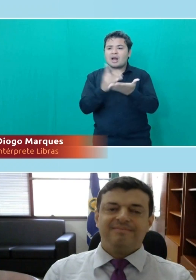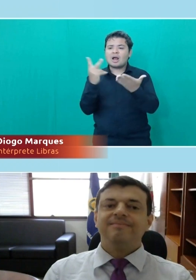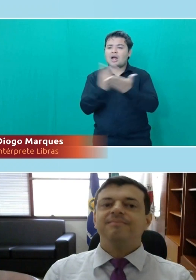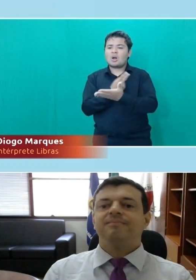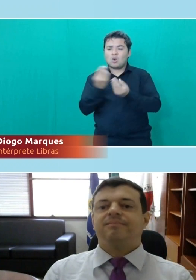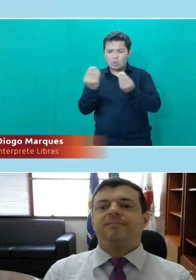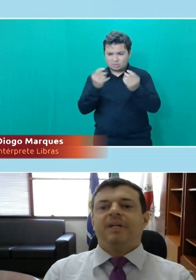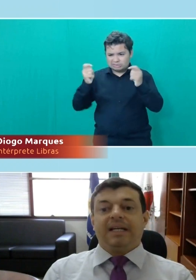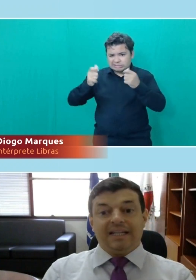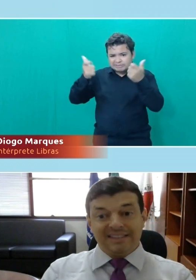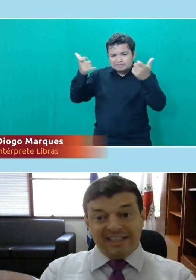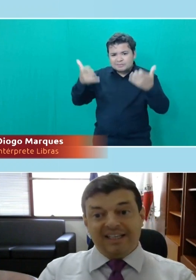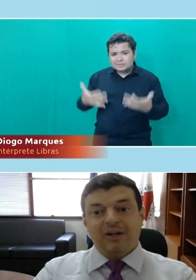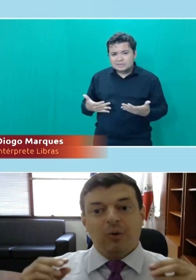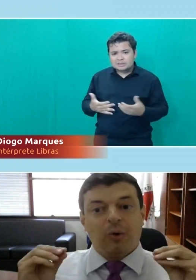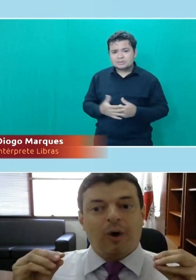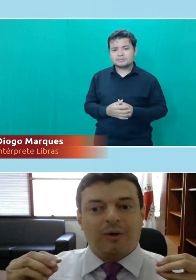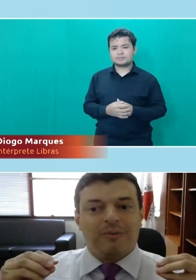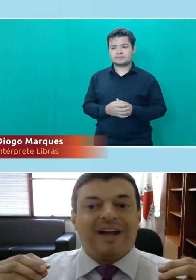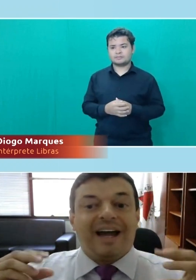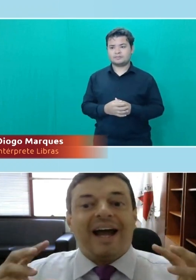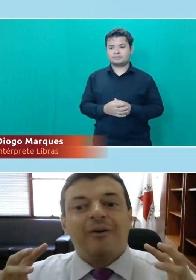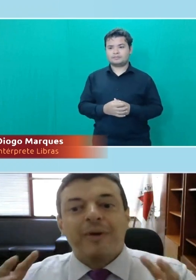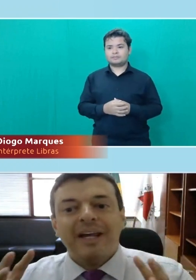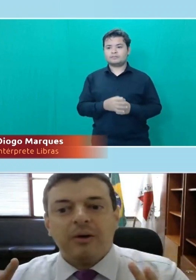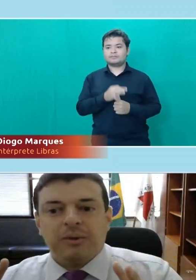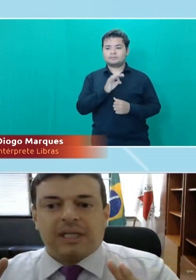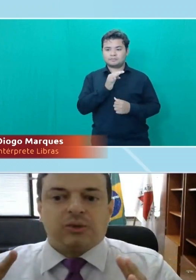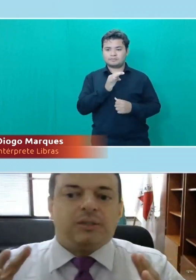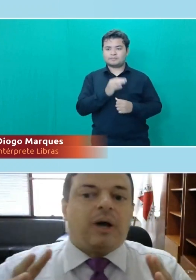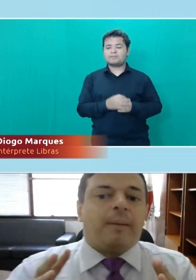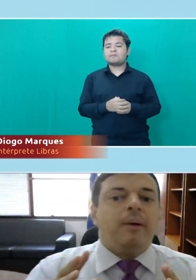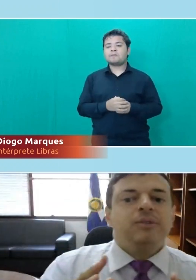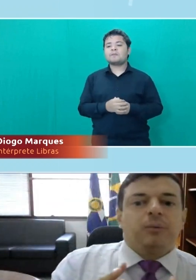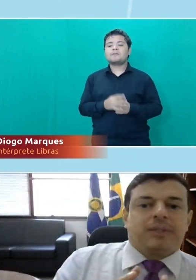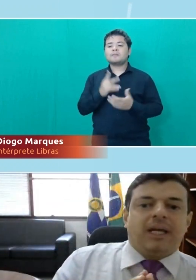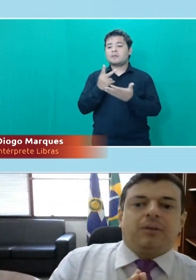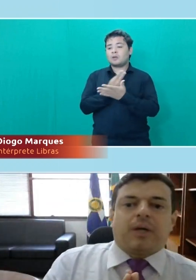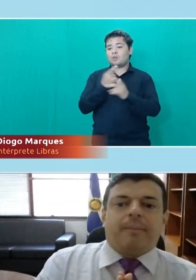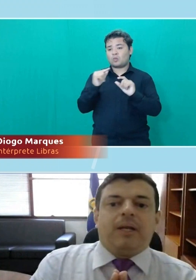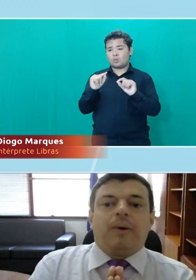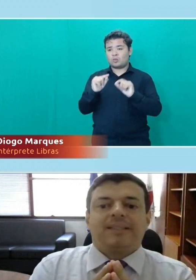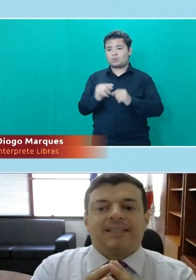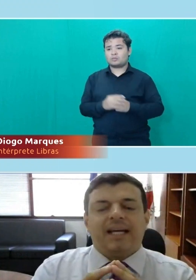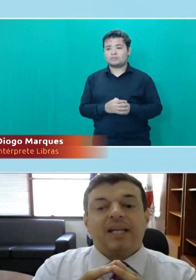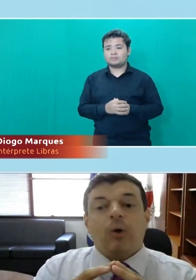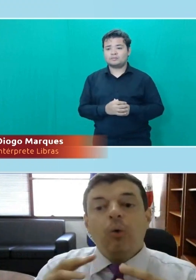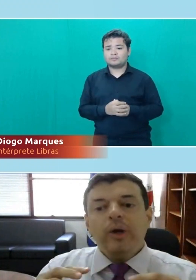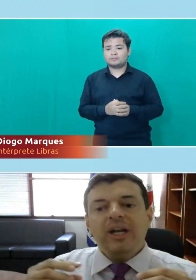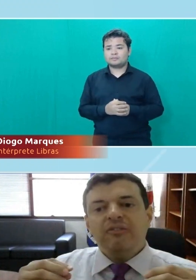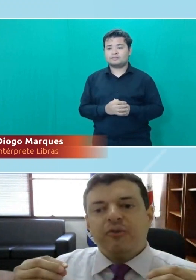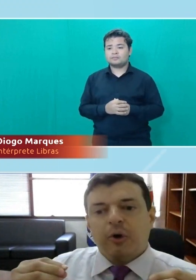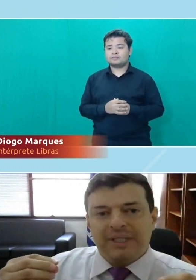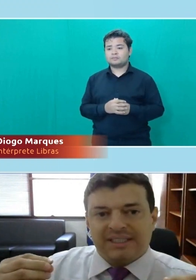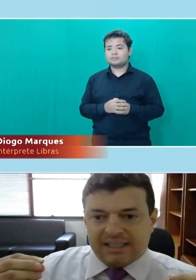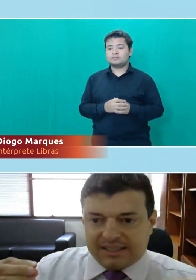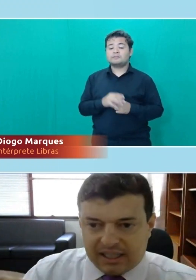explicar para a gente? Sim. O órgão... O que acontece? Nós não acabamos não tendo, Camila, uma certa